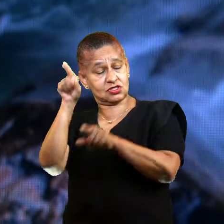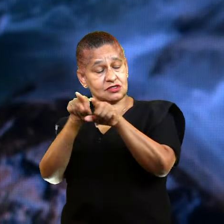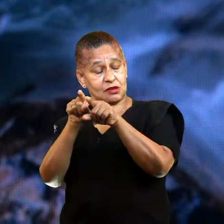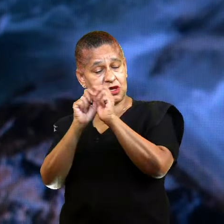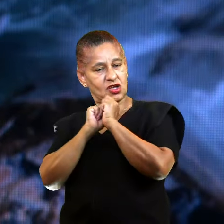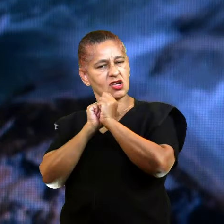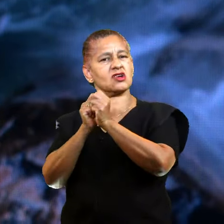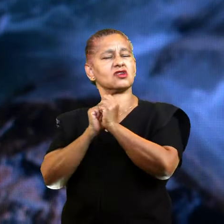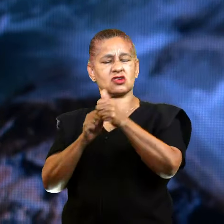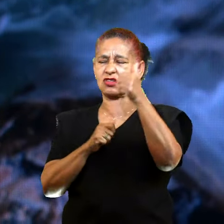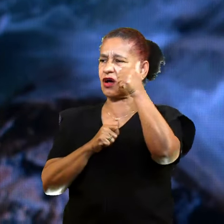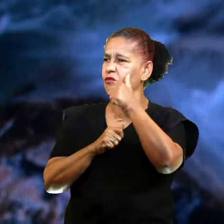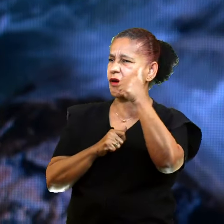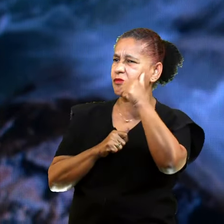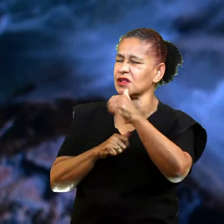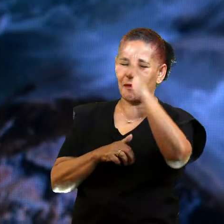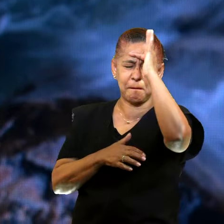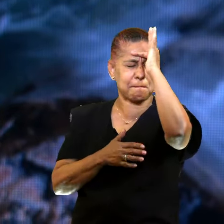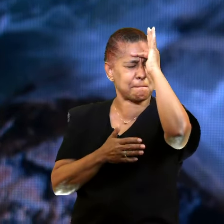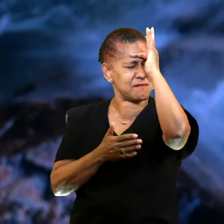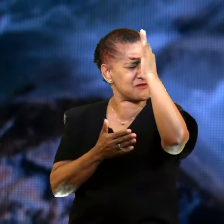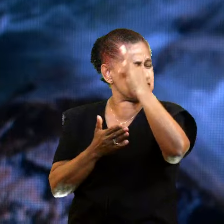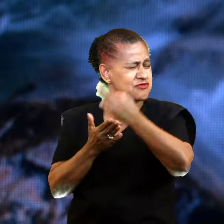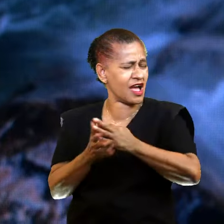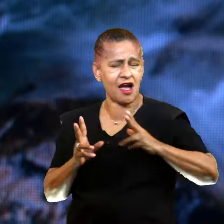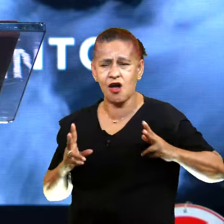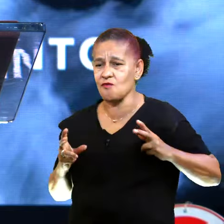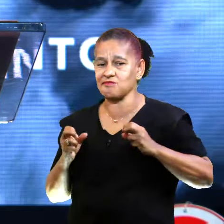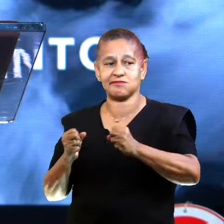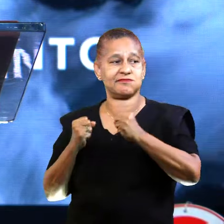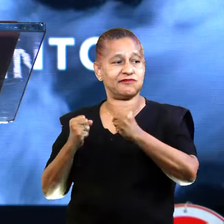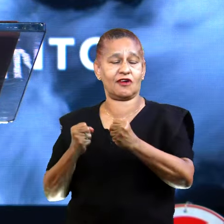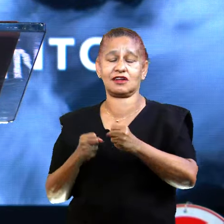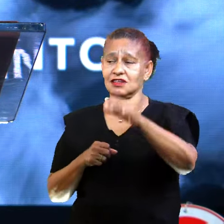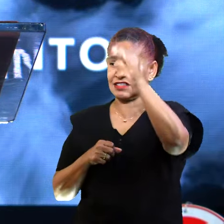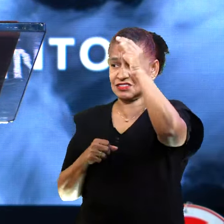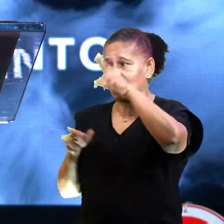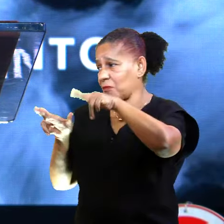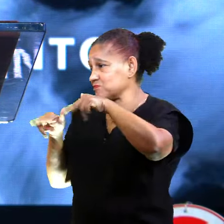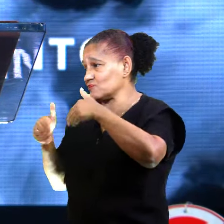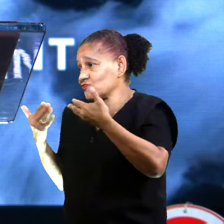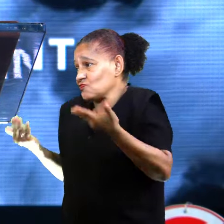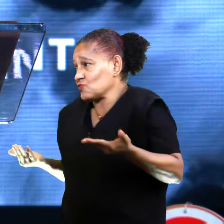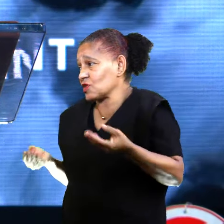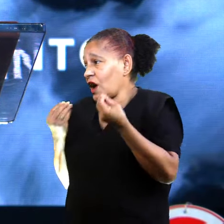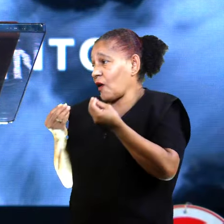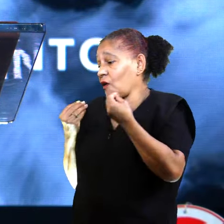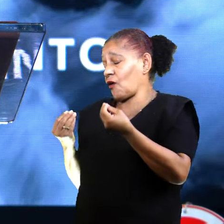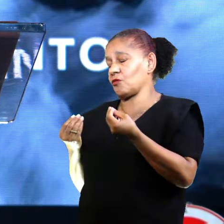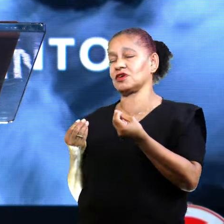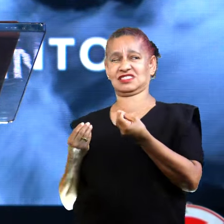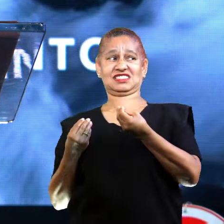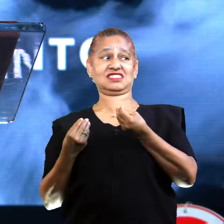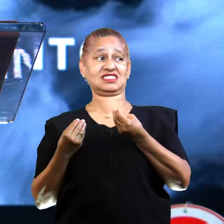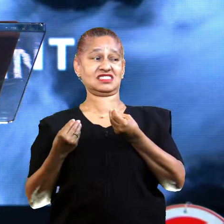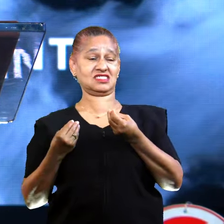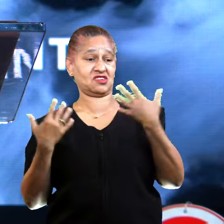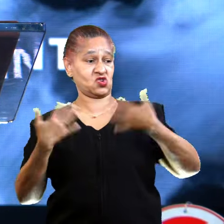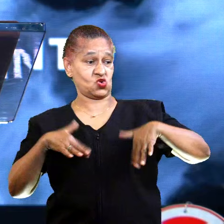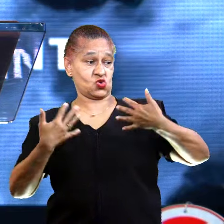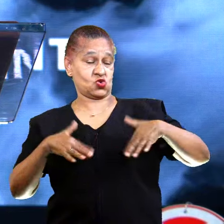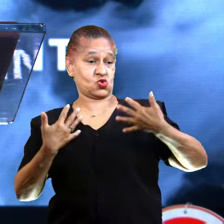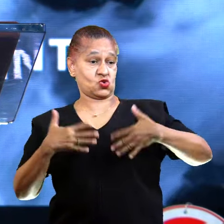Uma mulher que é uma referência de fé na minha vida. Falei... Tia, eu nunca lidei com isso. Ela falou... É, o negócio vai ser feio hoje.